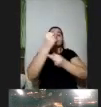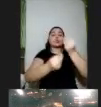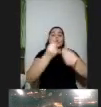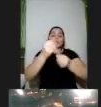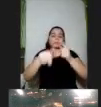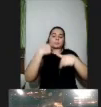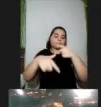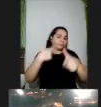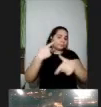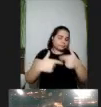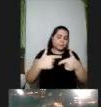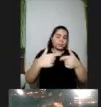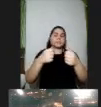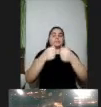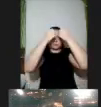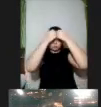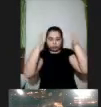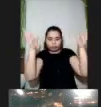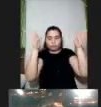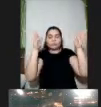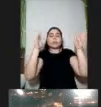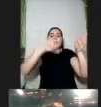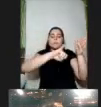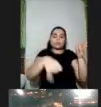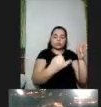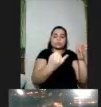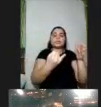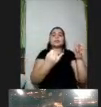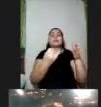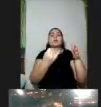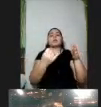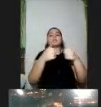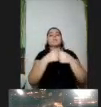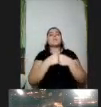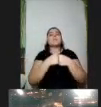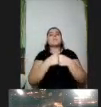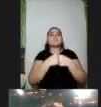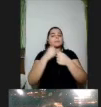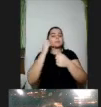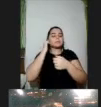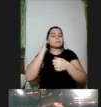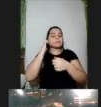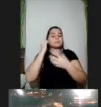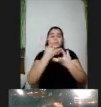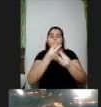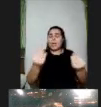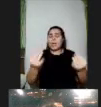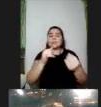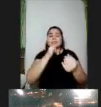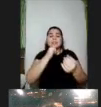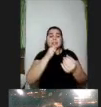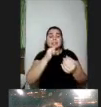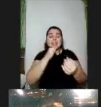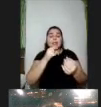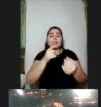em ampliar as oportunidades em relação a reconhecimento então são exemplos bem concretos de como é que a gente